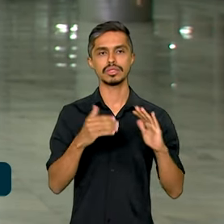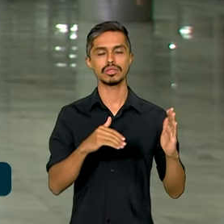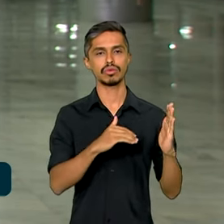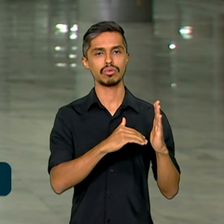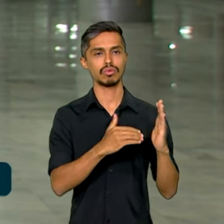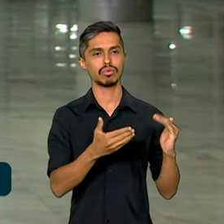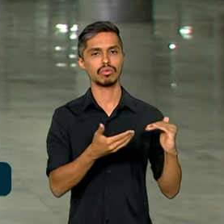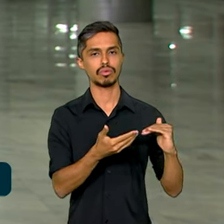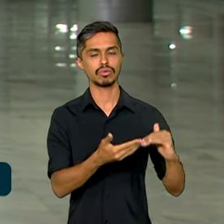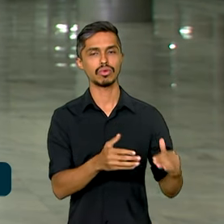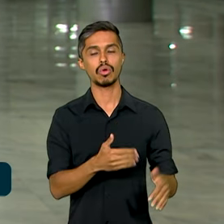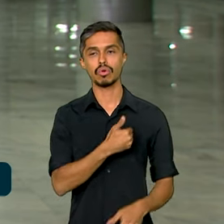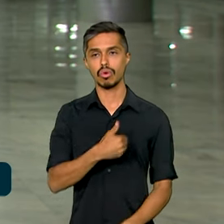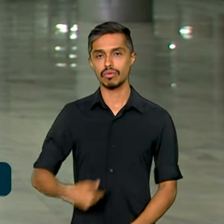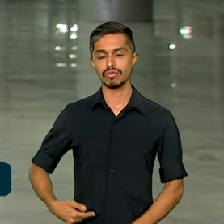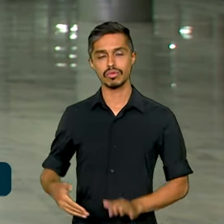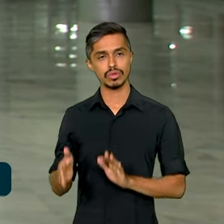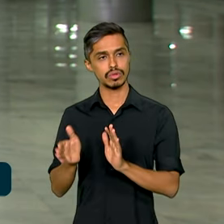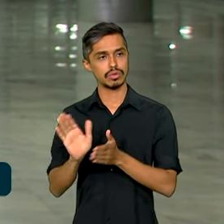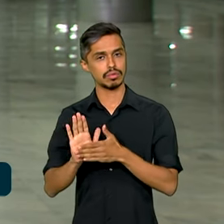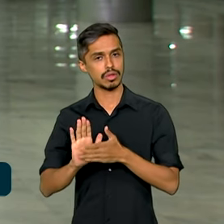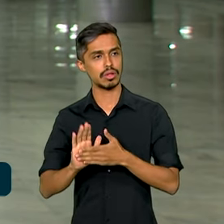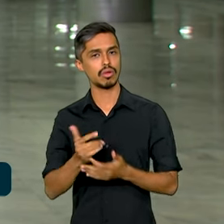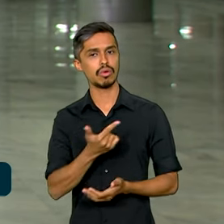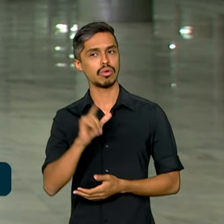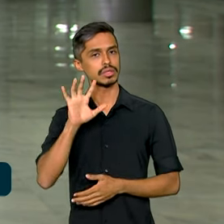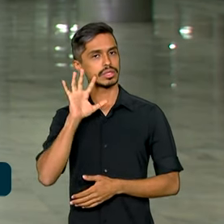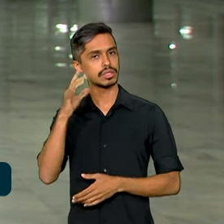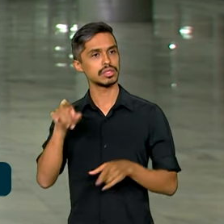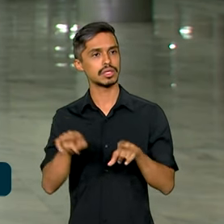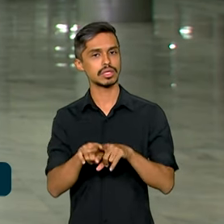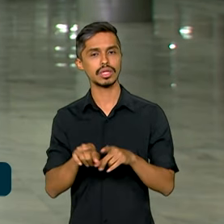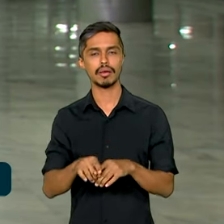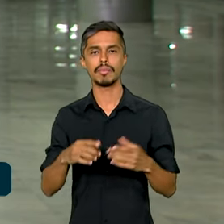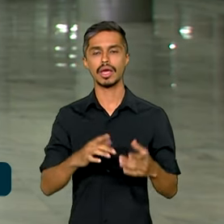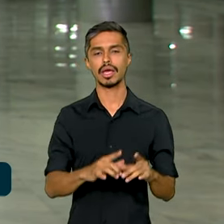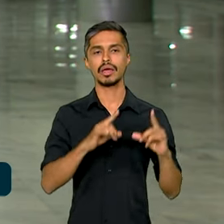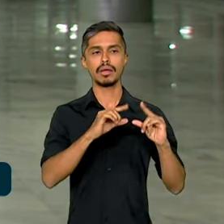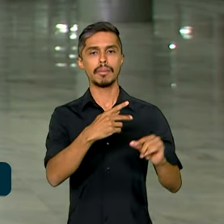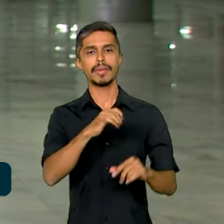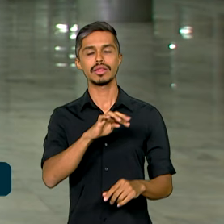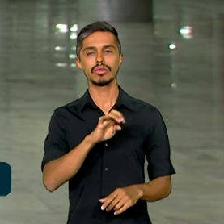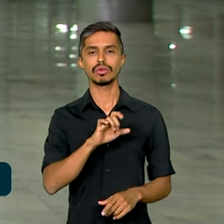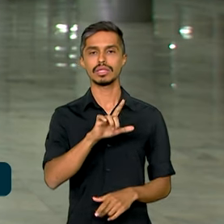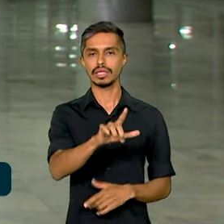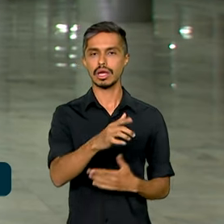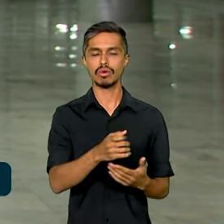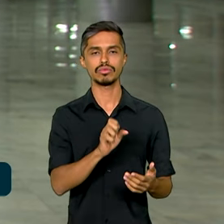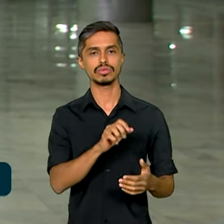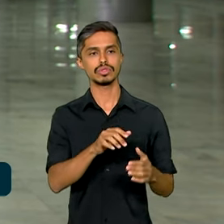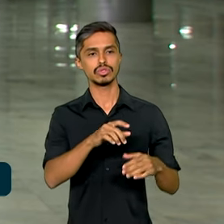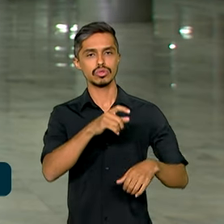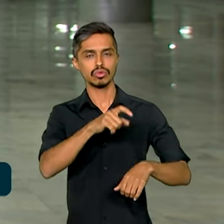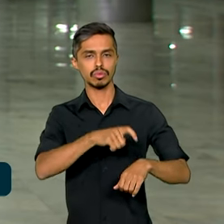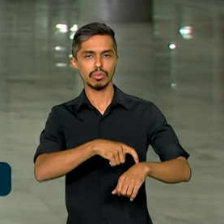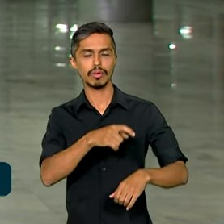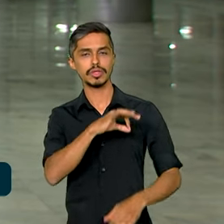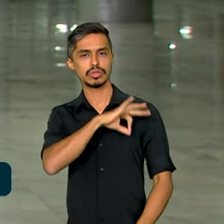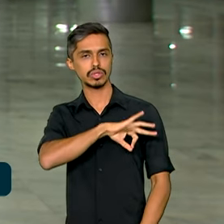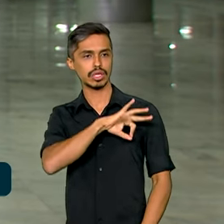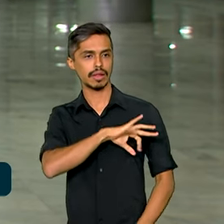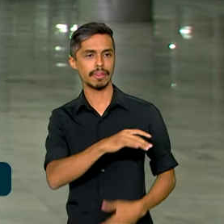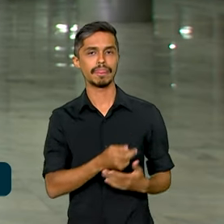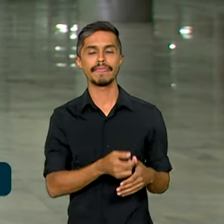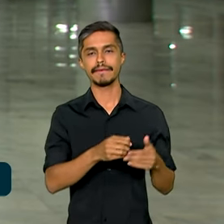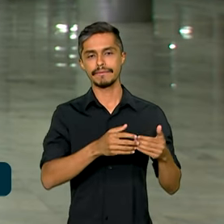O governo propõe, entre outros pontos, a redução da cota patronal sobre a folha de pagamento, extinção